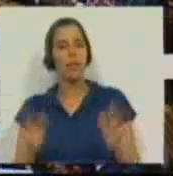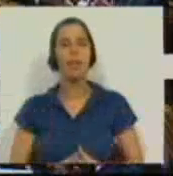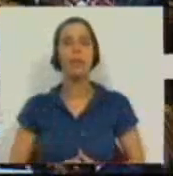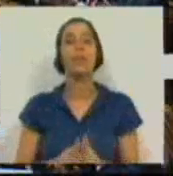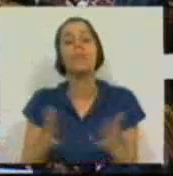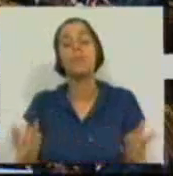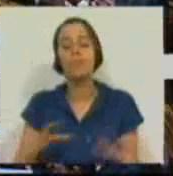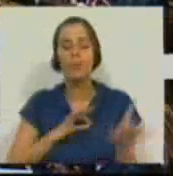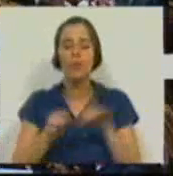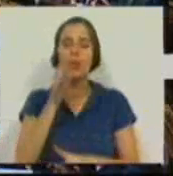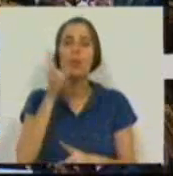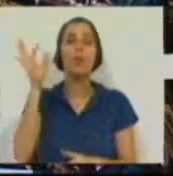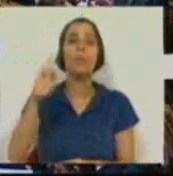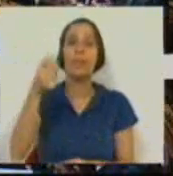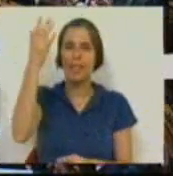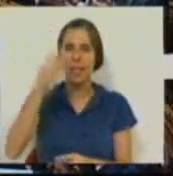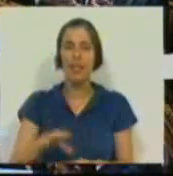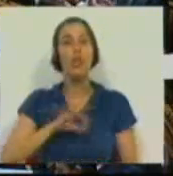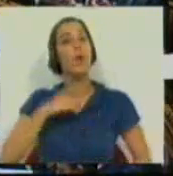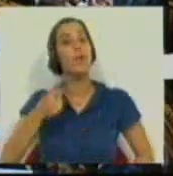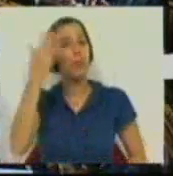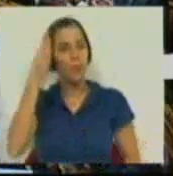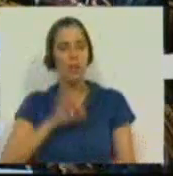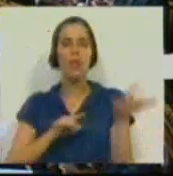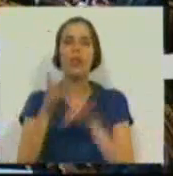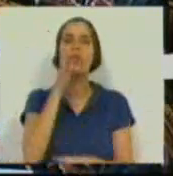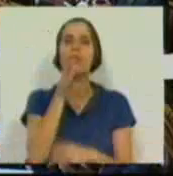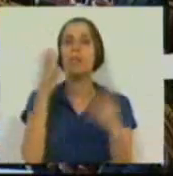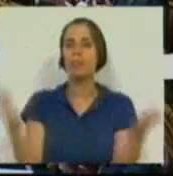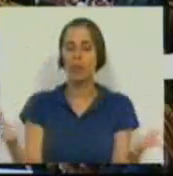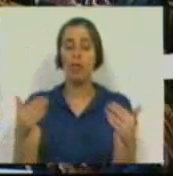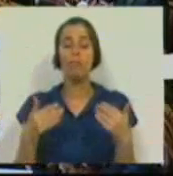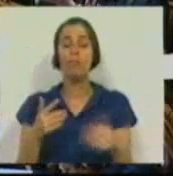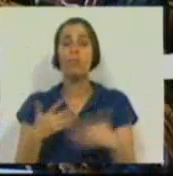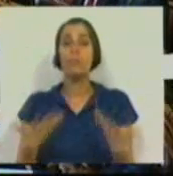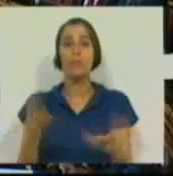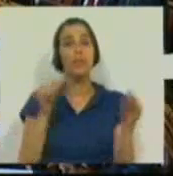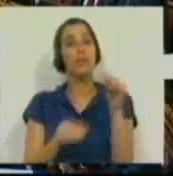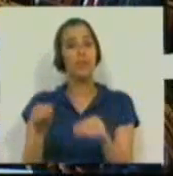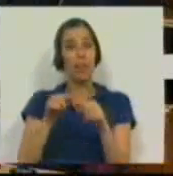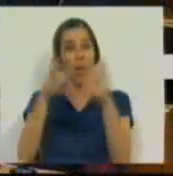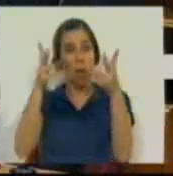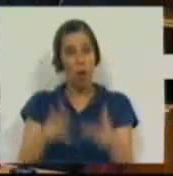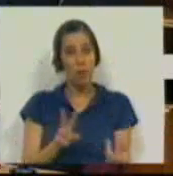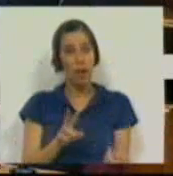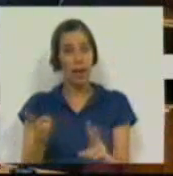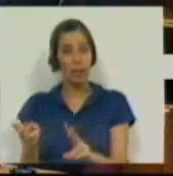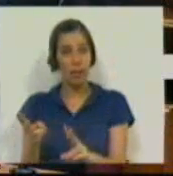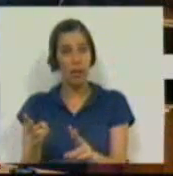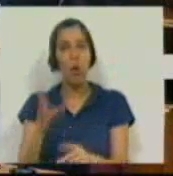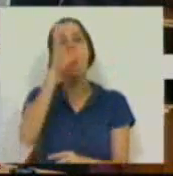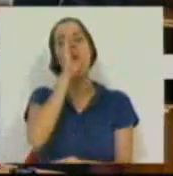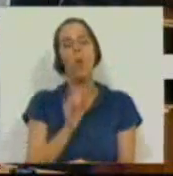Por isso, Sr. Presidente, Sr. Presidente, Srs. Deputados, na hora de votar este Orçamento Ratificativo,